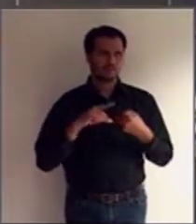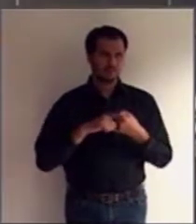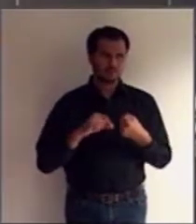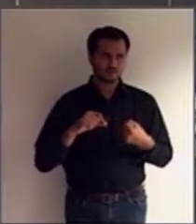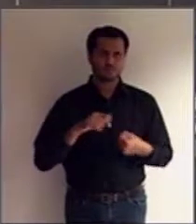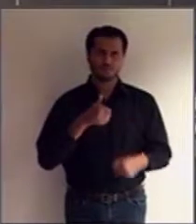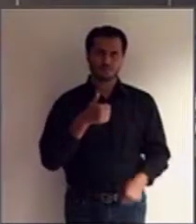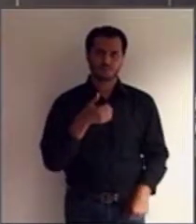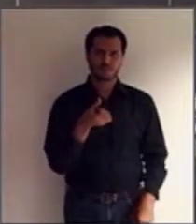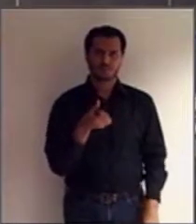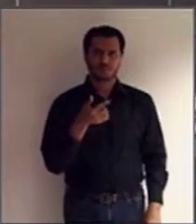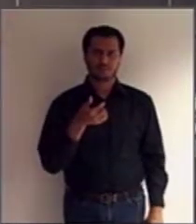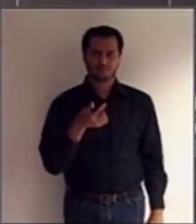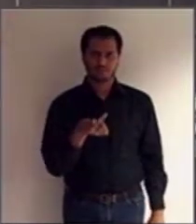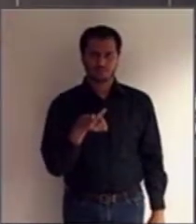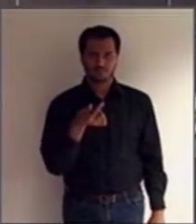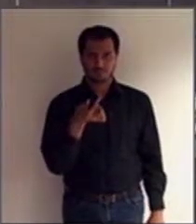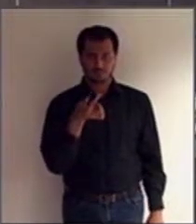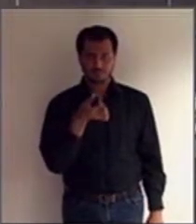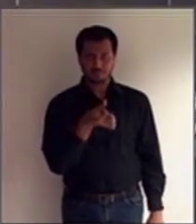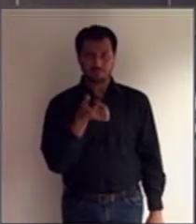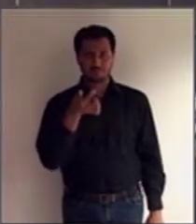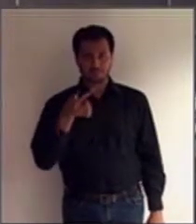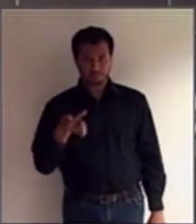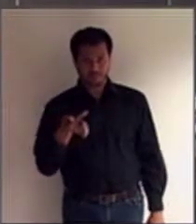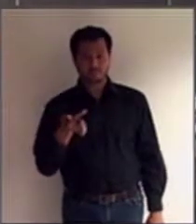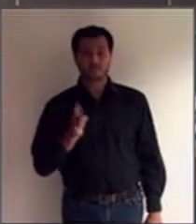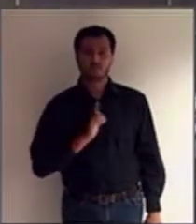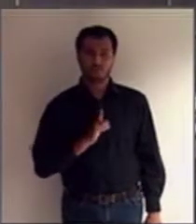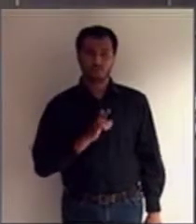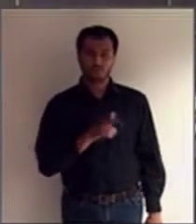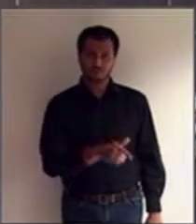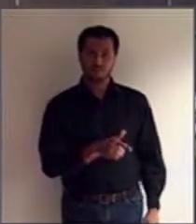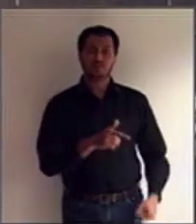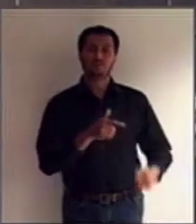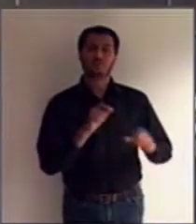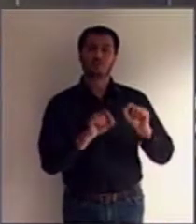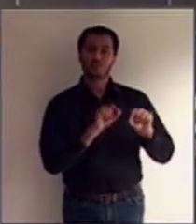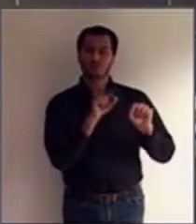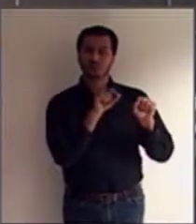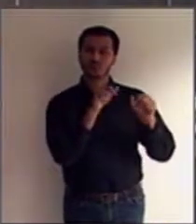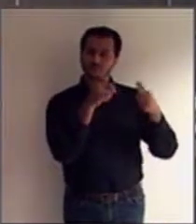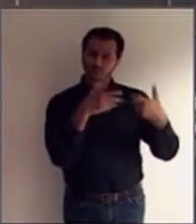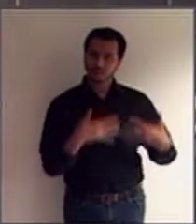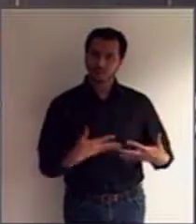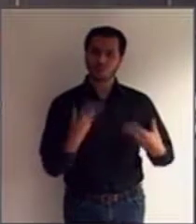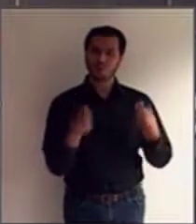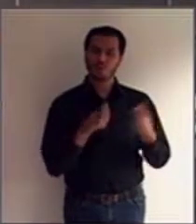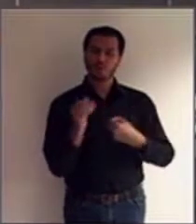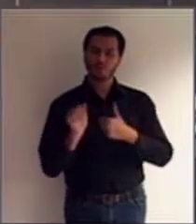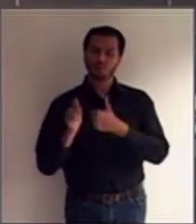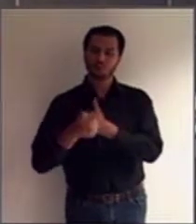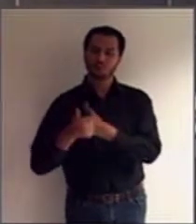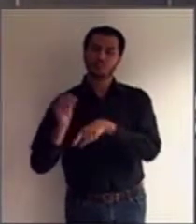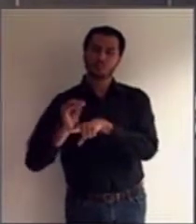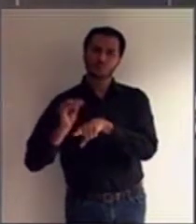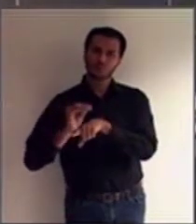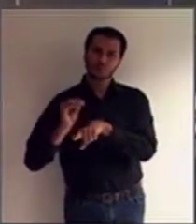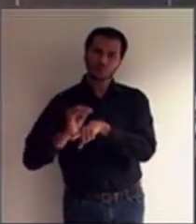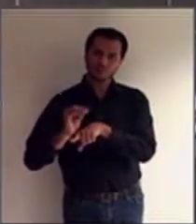Código Civil, encontramos as disposições relativas à curatela, e